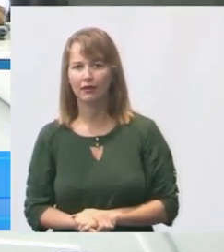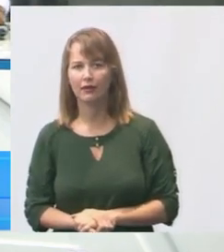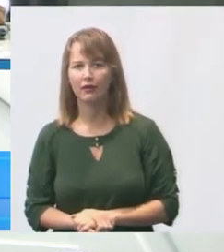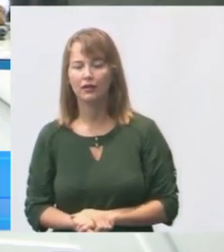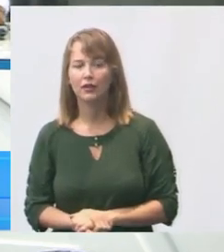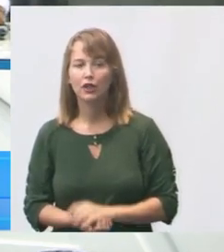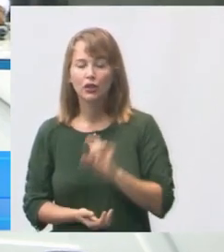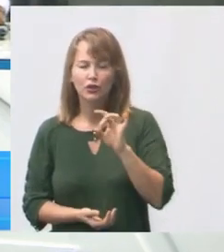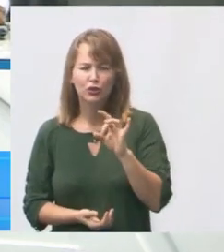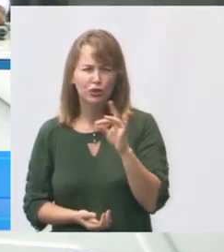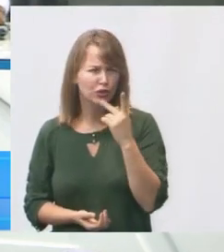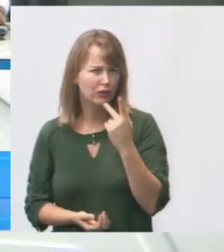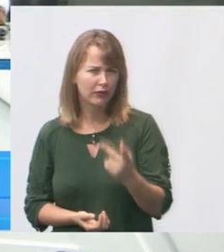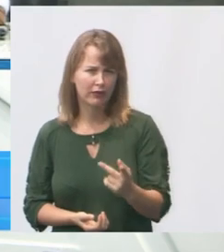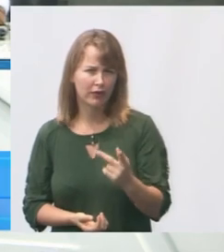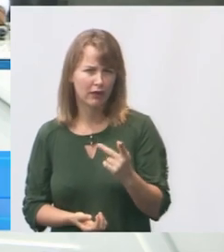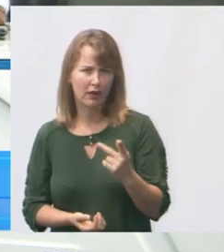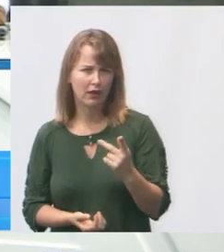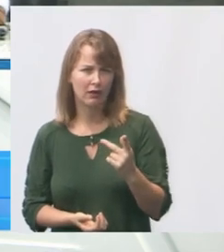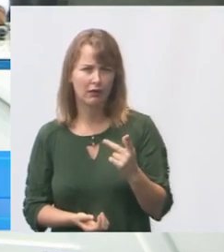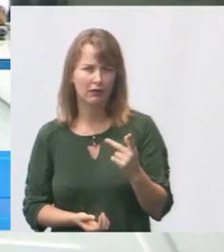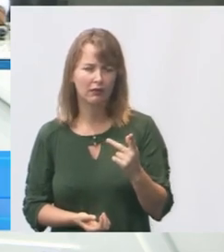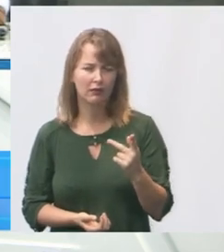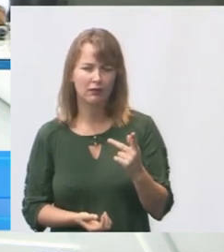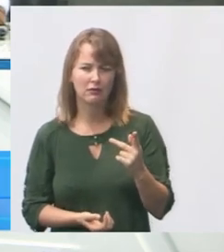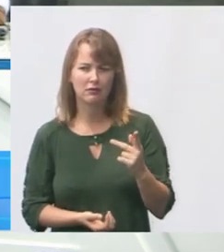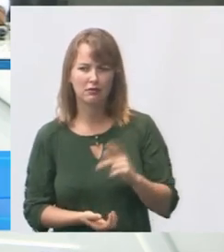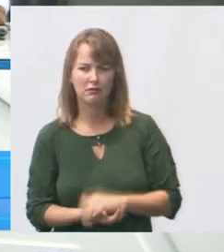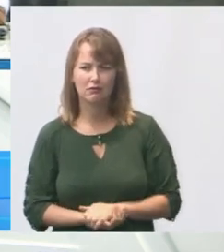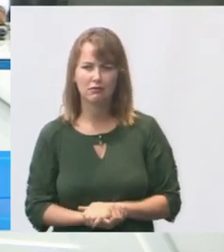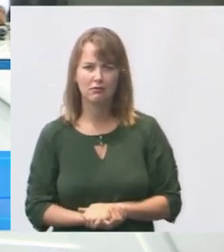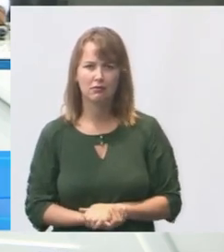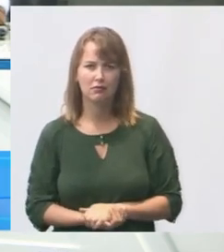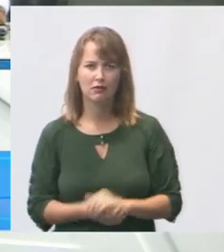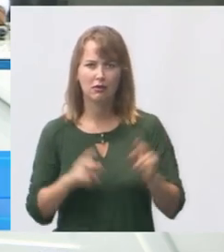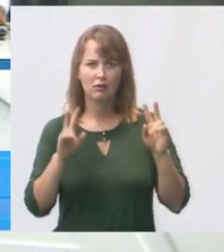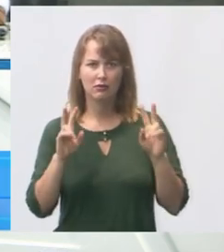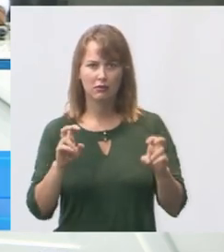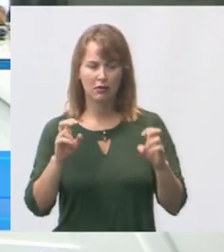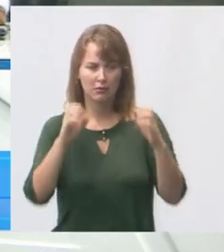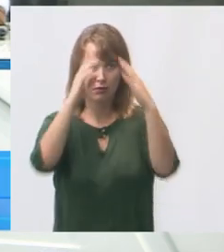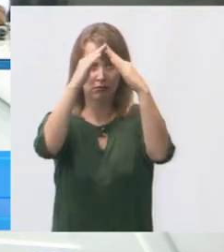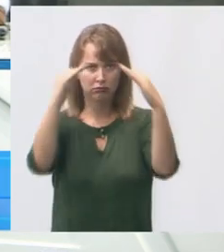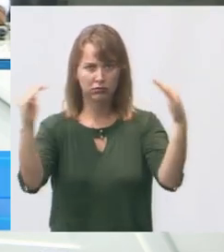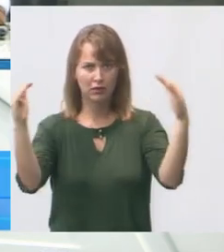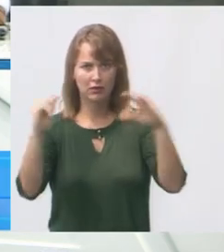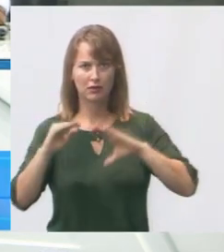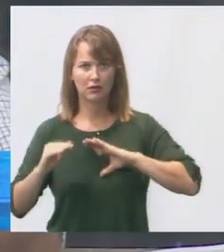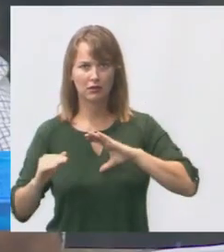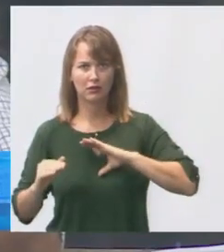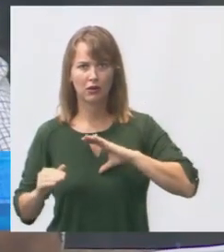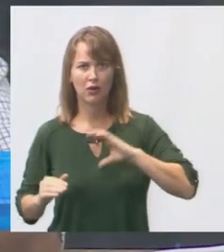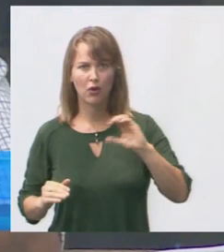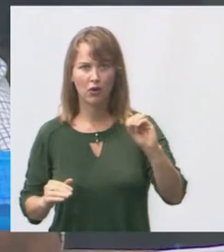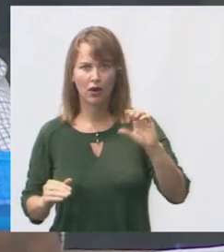vou jogar um pouco mais de holofote na questão do telhado lá do CEMEI ou Carlino.